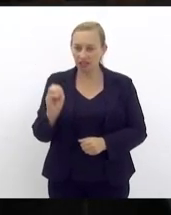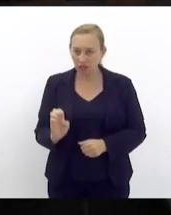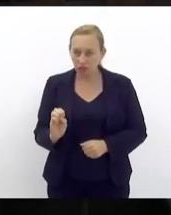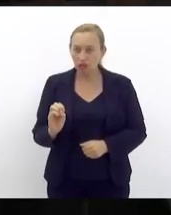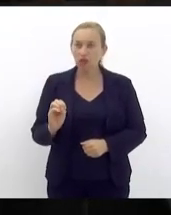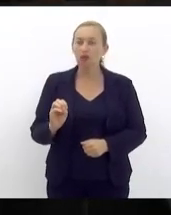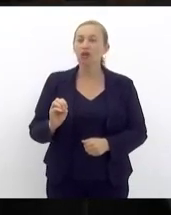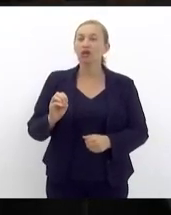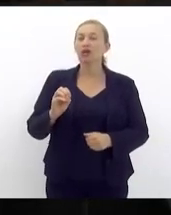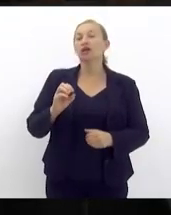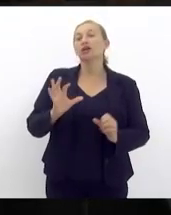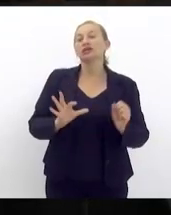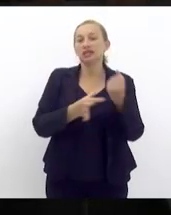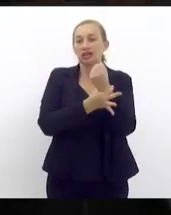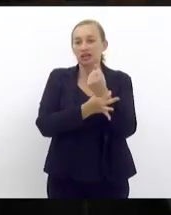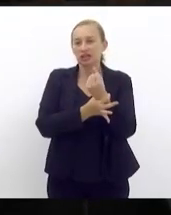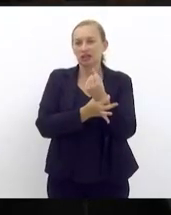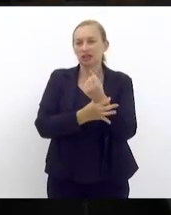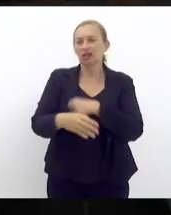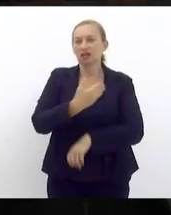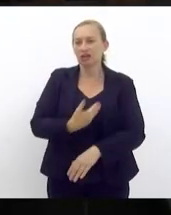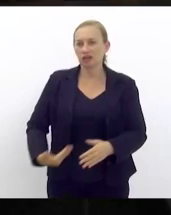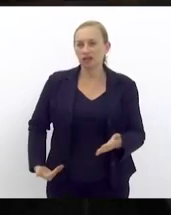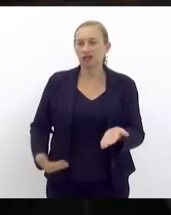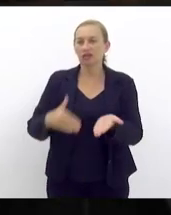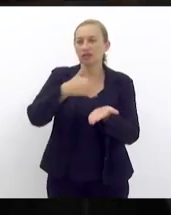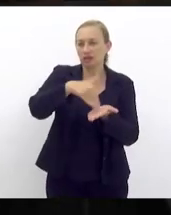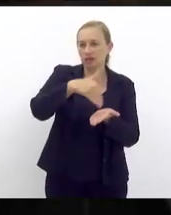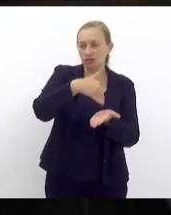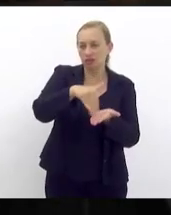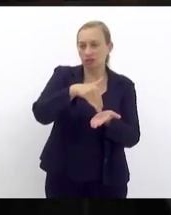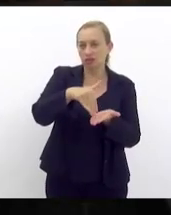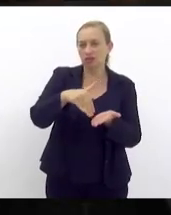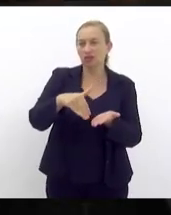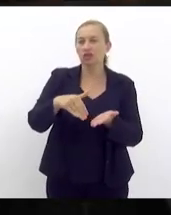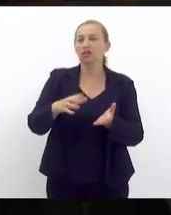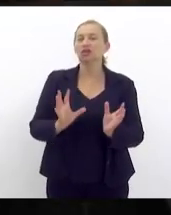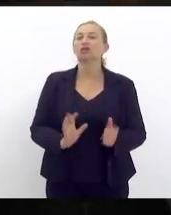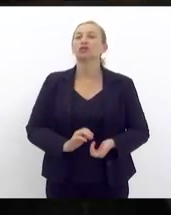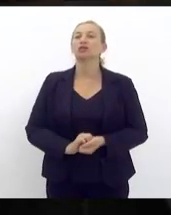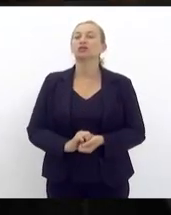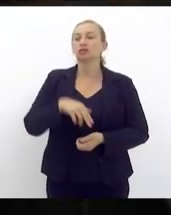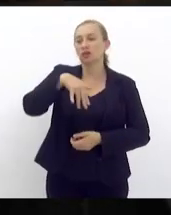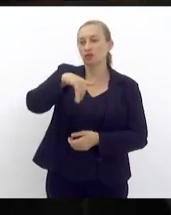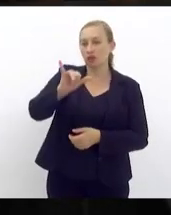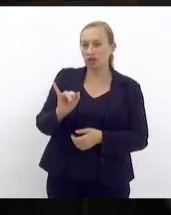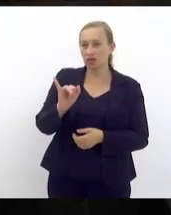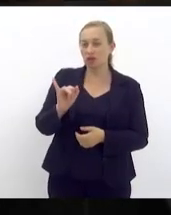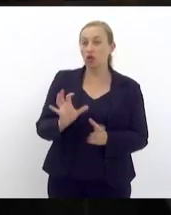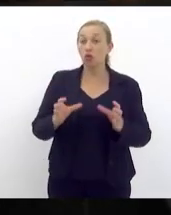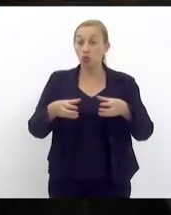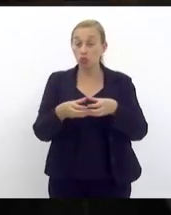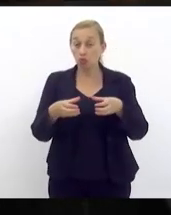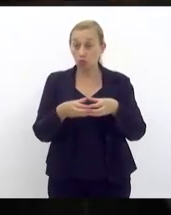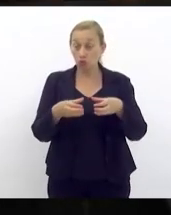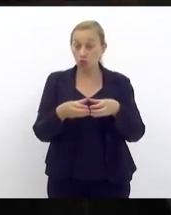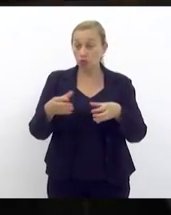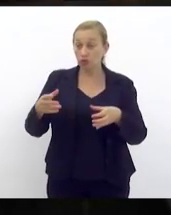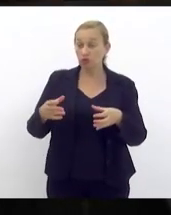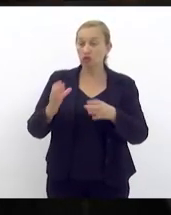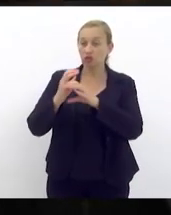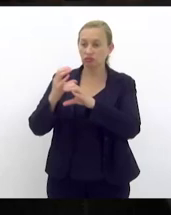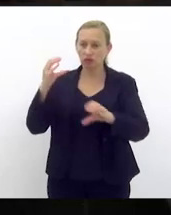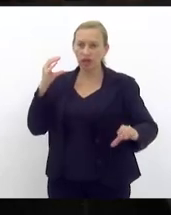de Nova Iguaçu e a gente vai apresentar um grupo de engenheiros e arquitetos para poder a gente conseguir